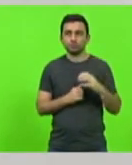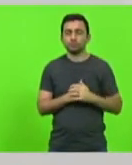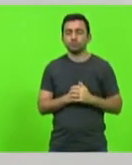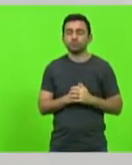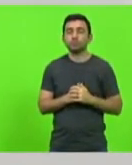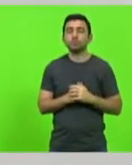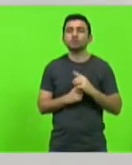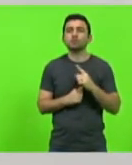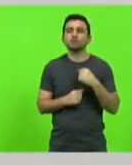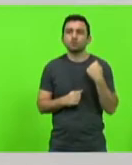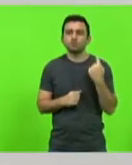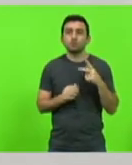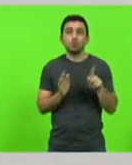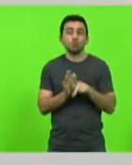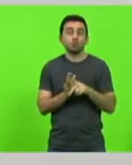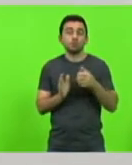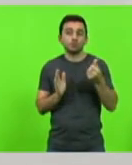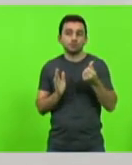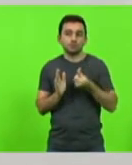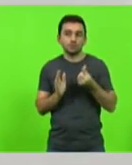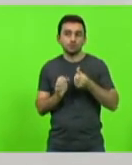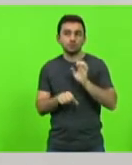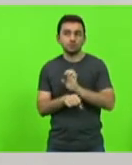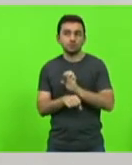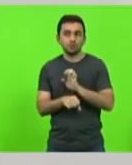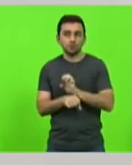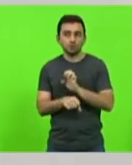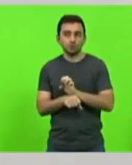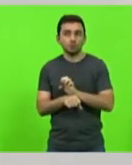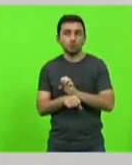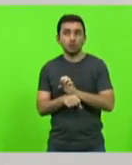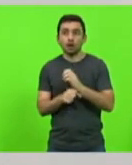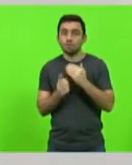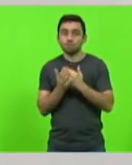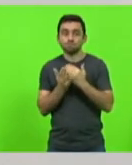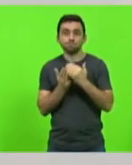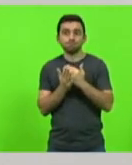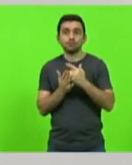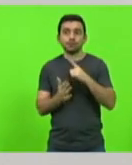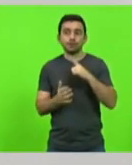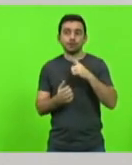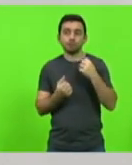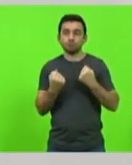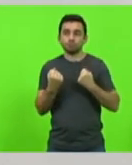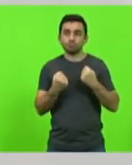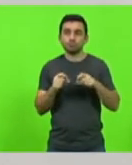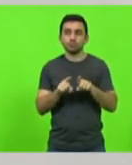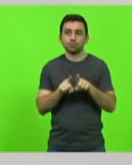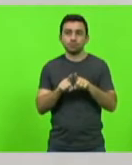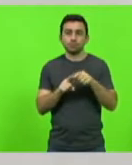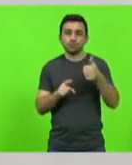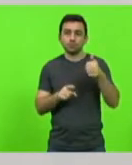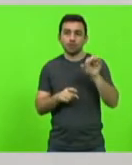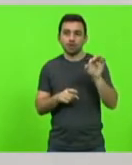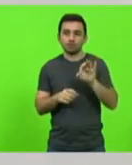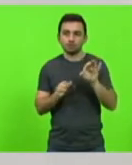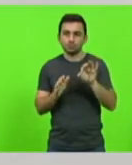somos o sexto Estado no Brasil no número de veículos e somos o décimo mais populoso.